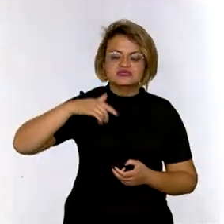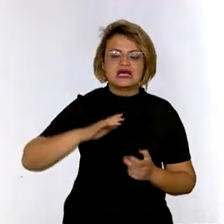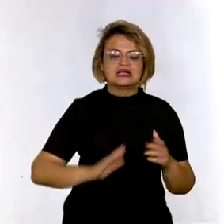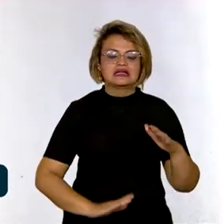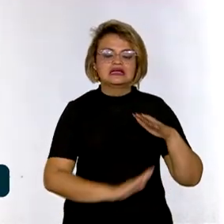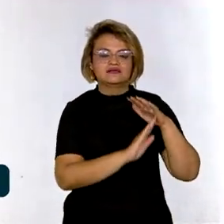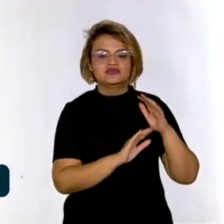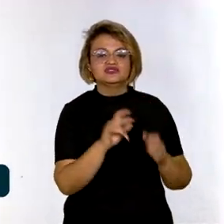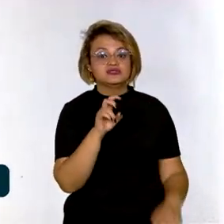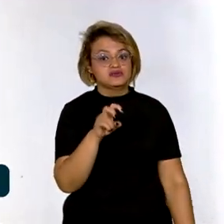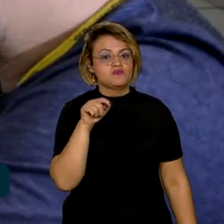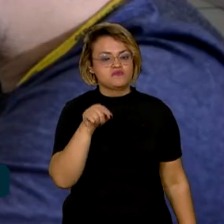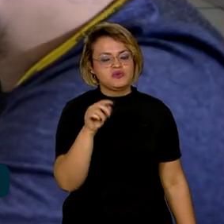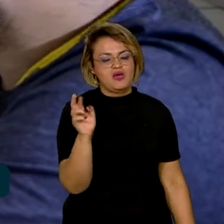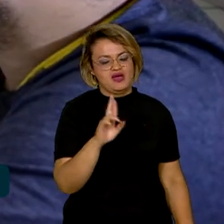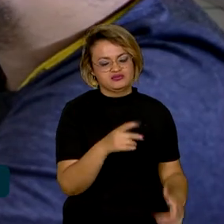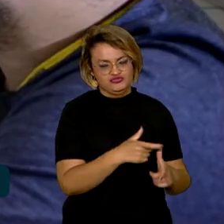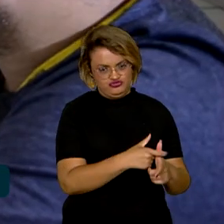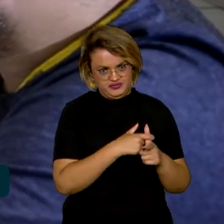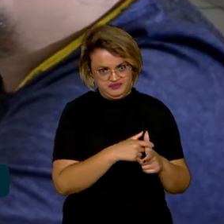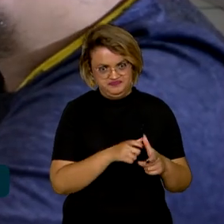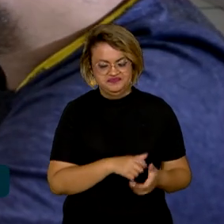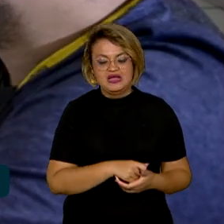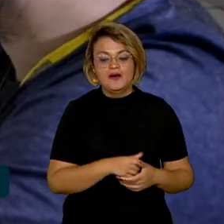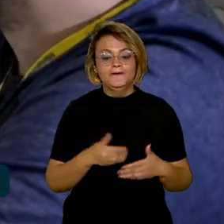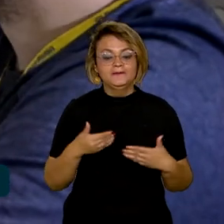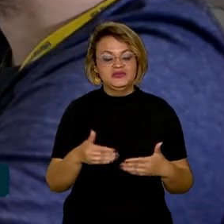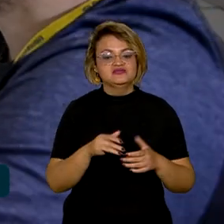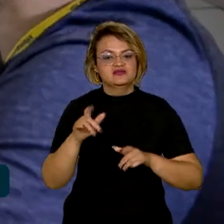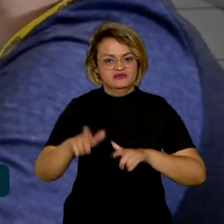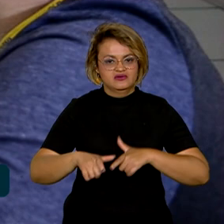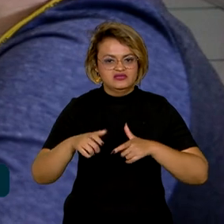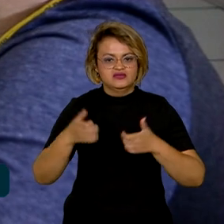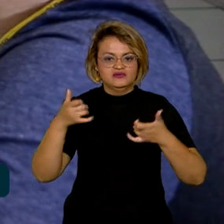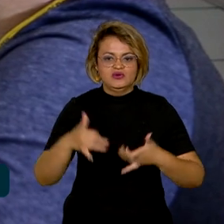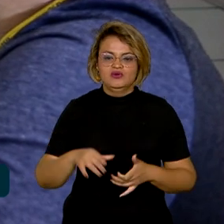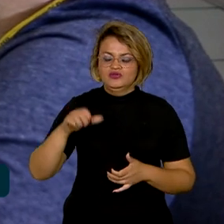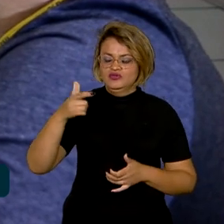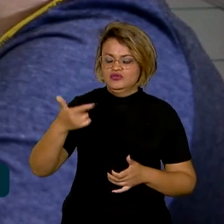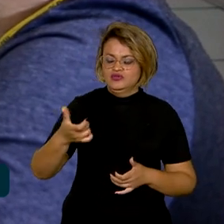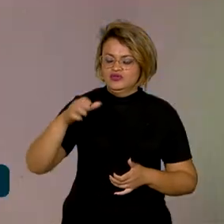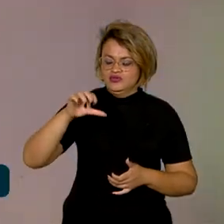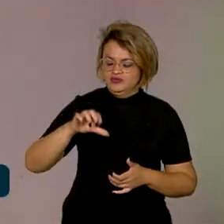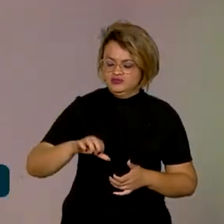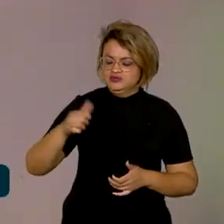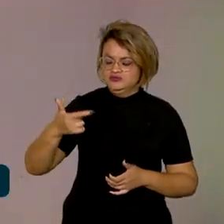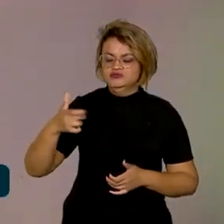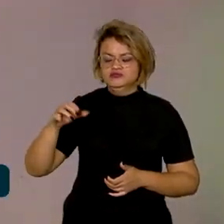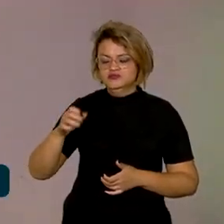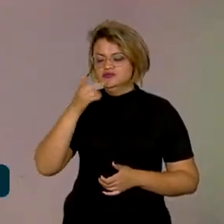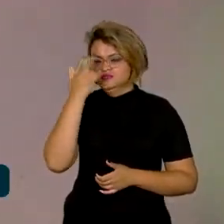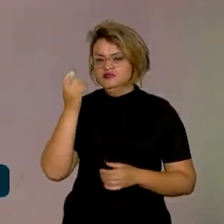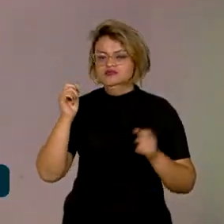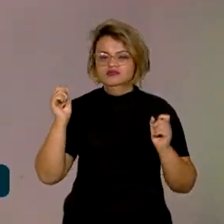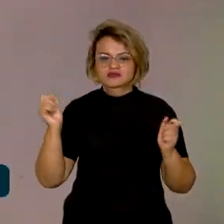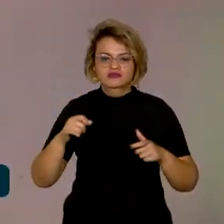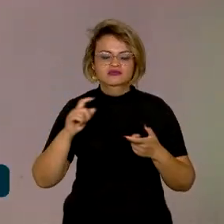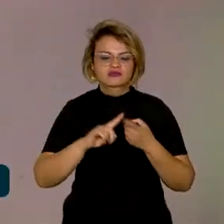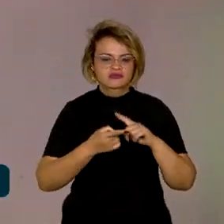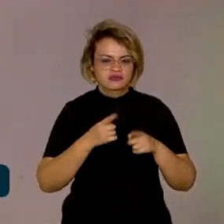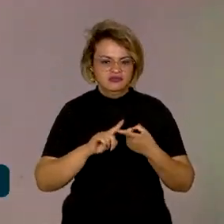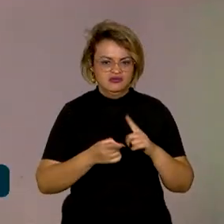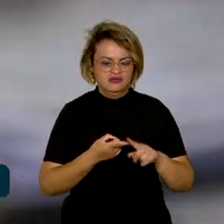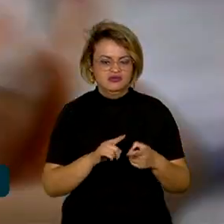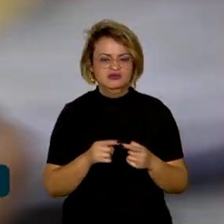limite de R 5 mil. Segundo o Ministério da Fazenda, 924 credores estão aptos a fazer renegociações,